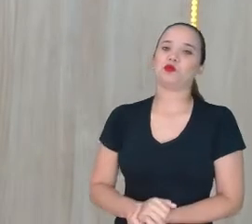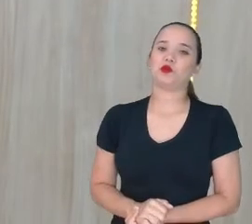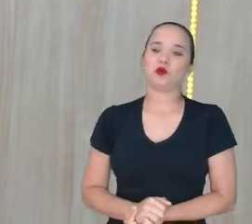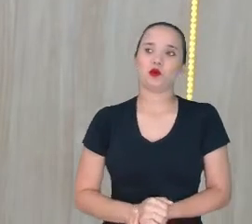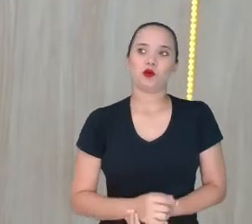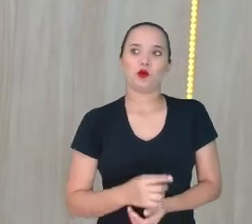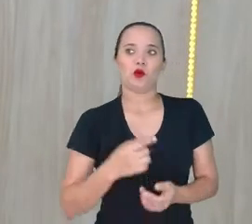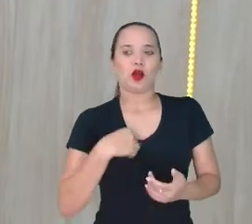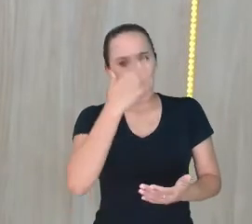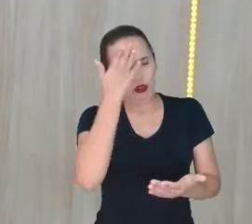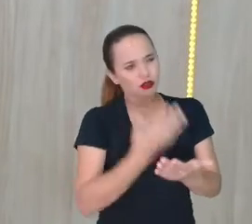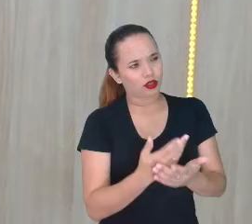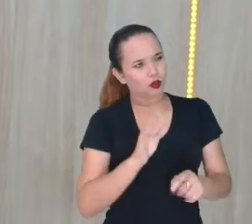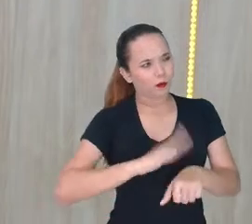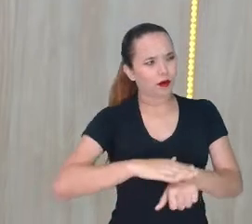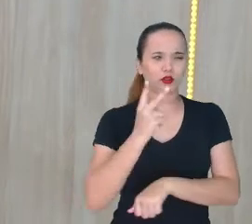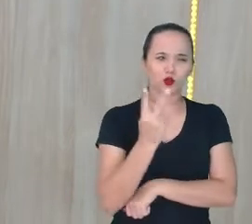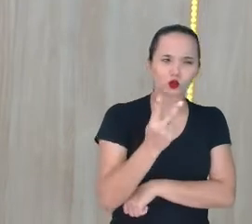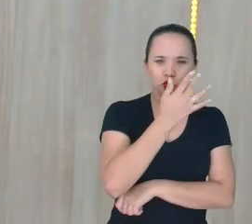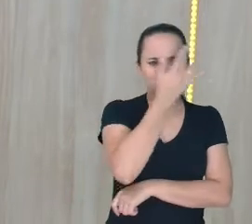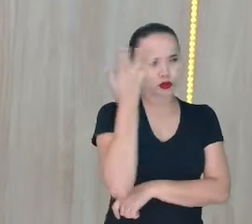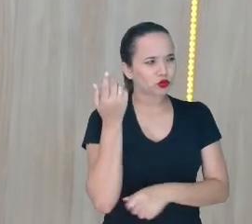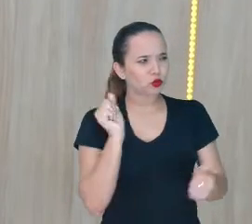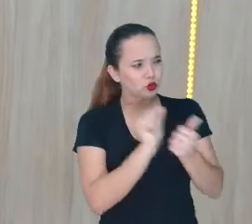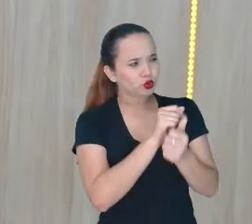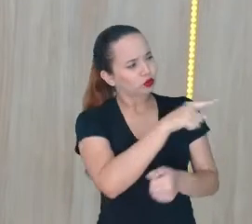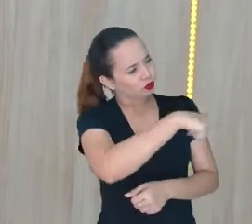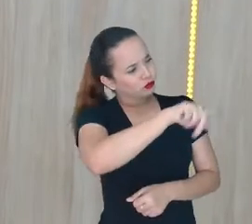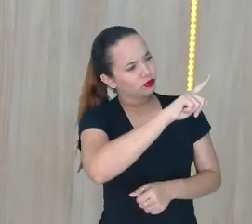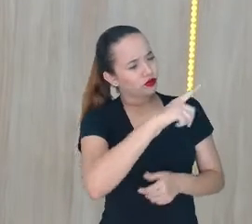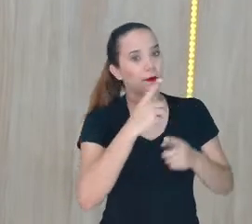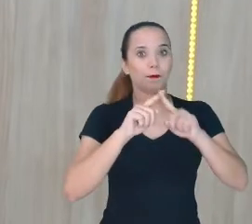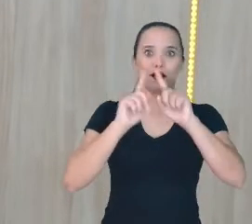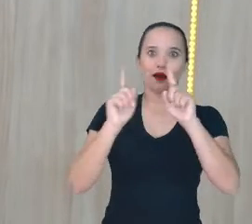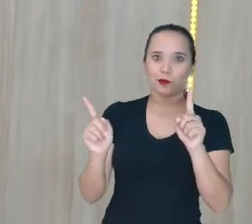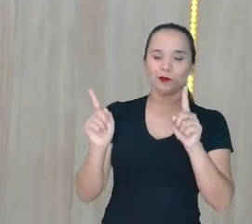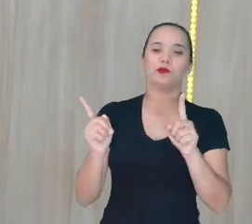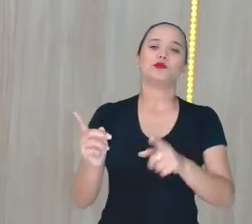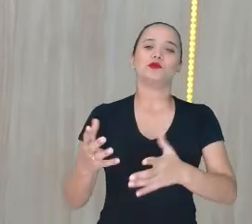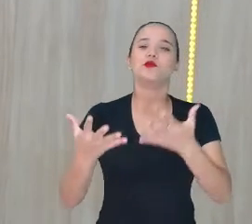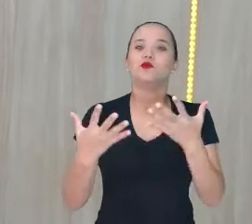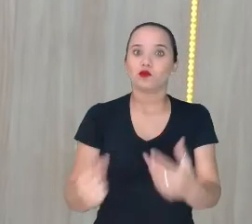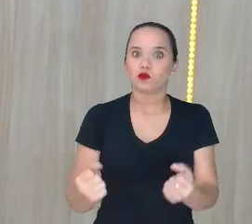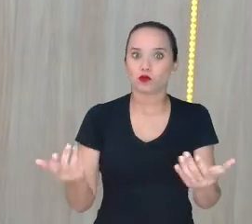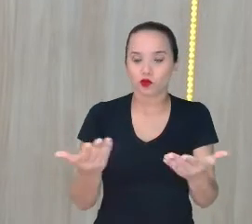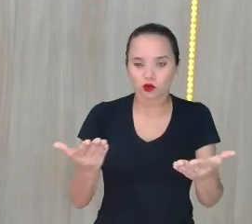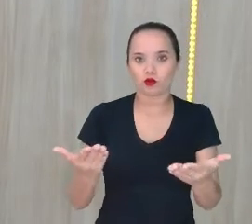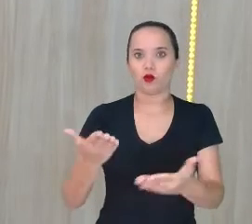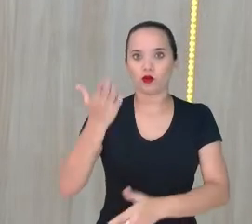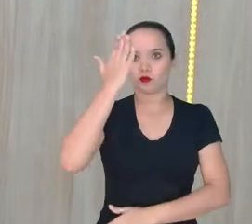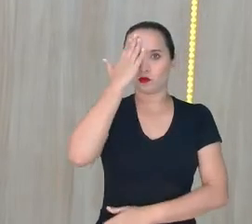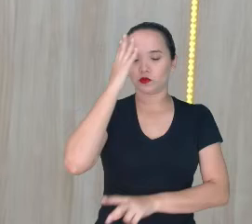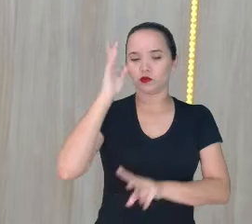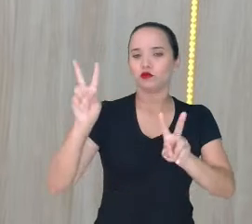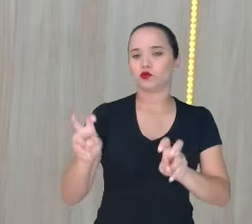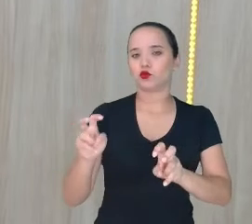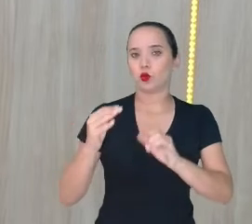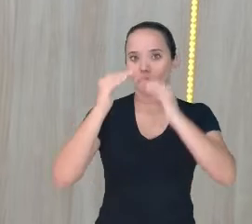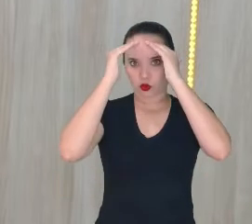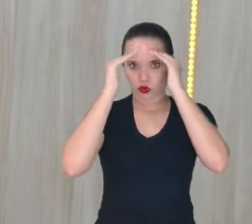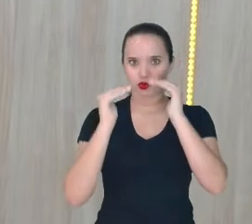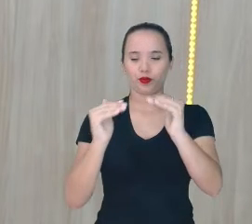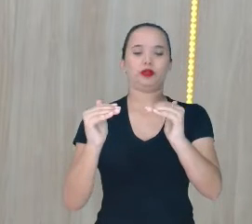Quem sabe As duas cadeiras aí O povo vai ao celular Mas Estamos trabalhando A questão do respeito E vamos